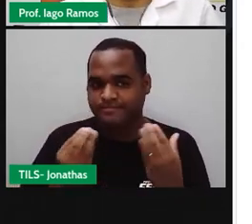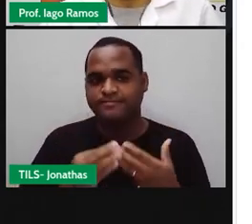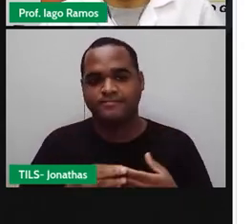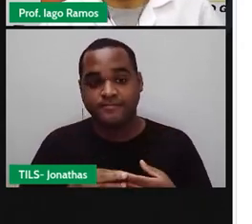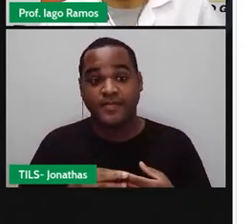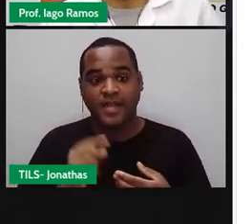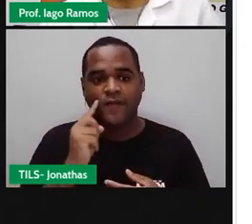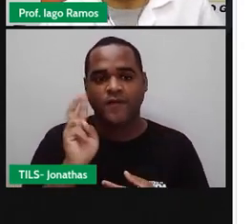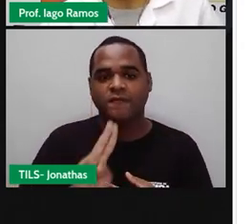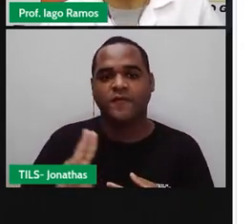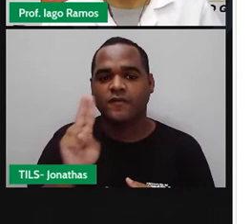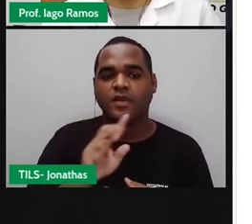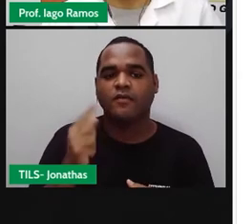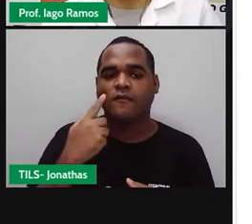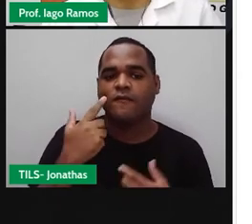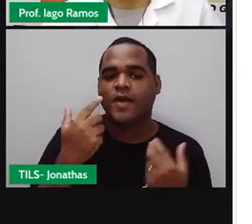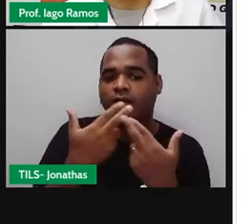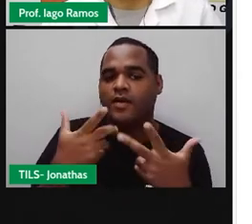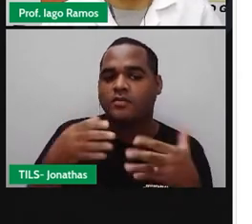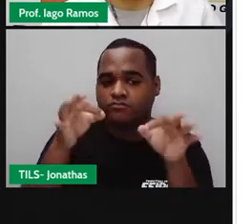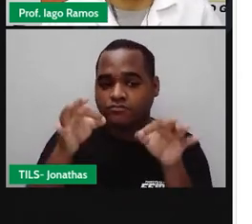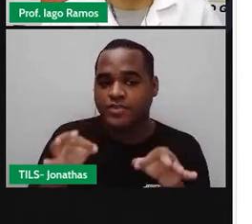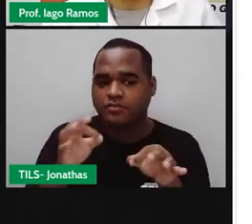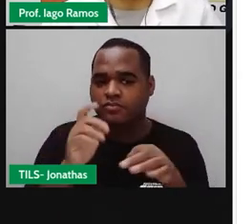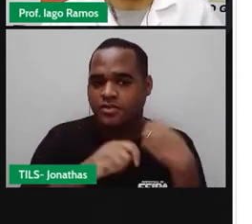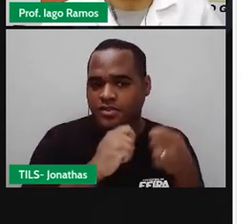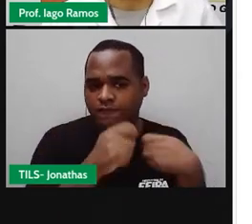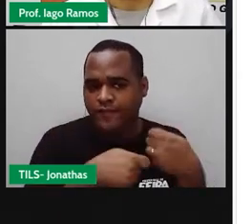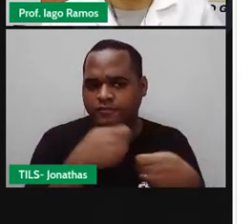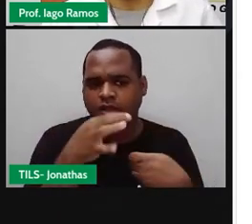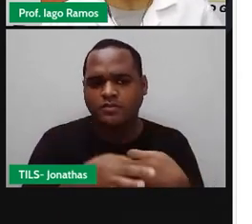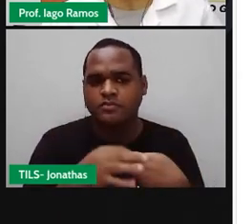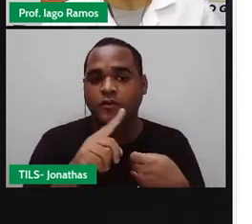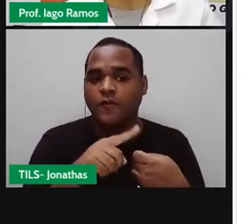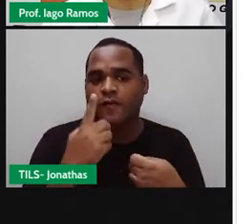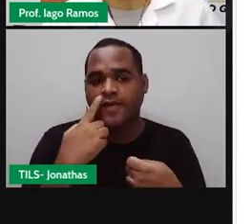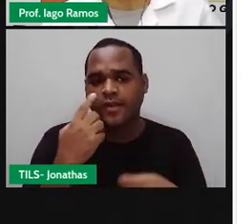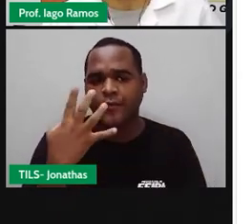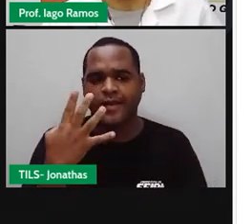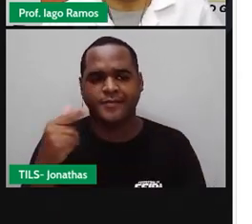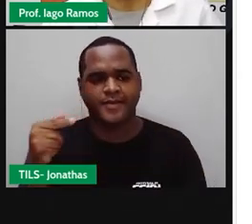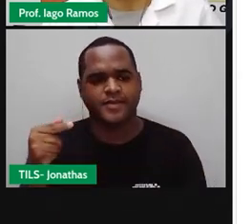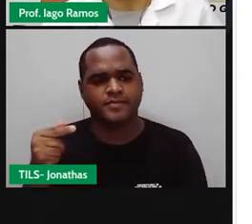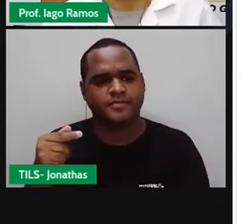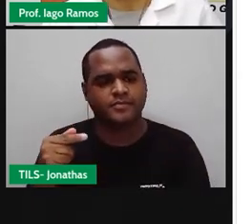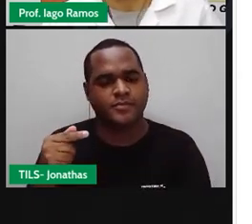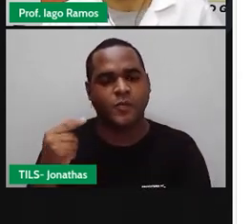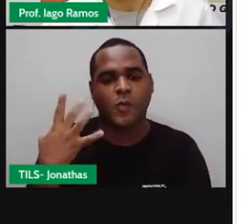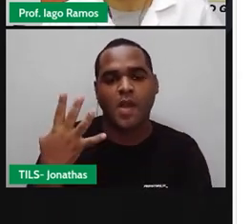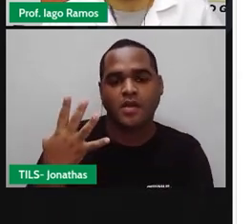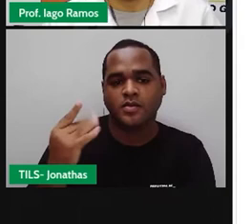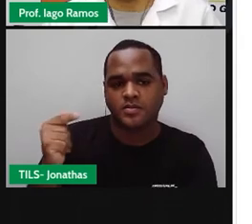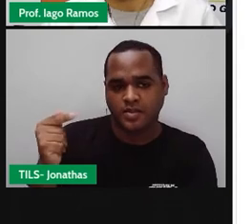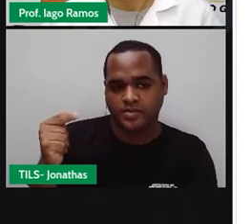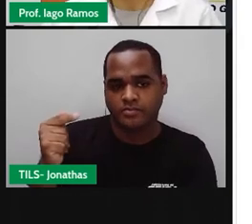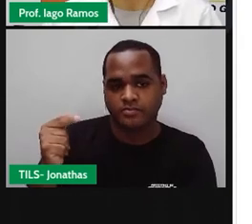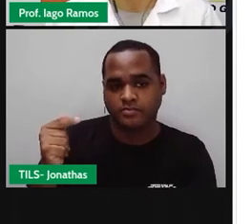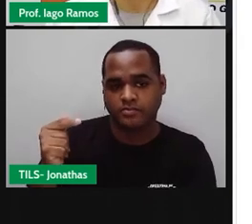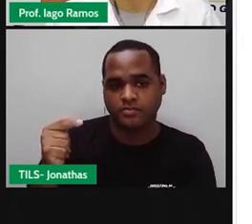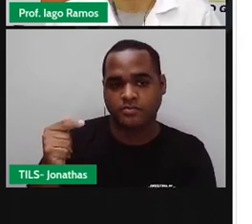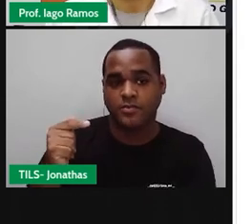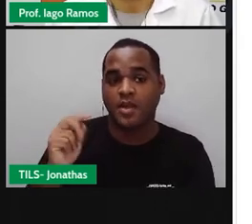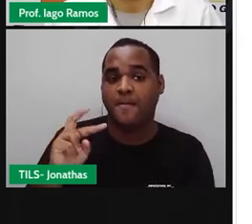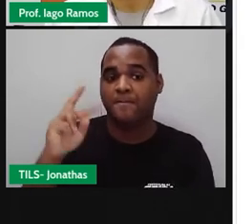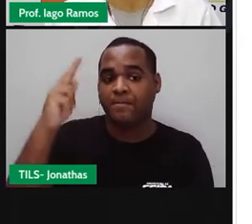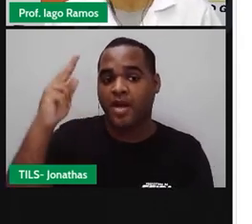Usando os símbolos corretos, compare os números a seguir. Como assim? 4 e 7. 4 e 7. Quem